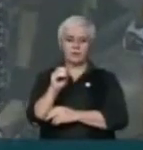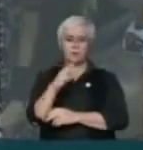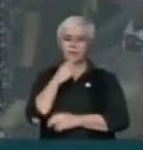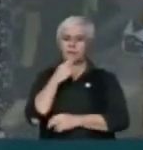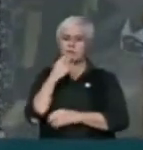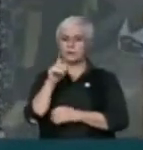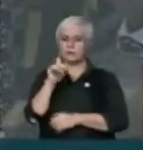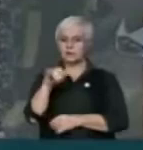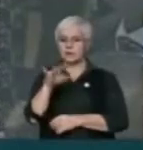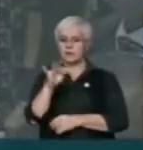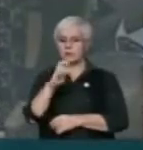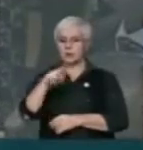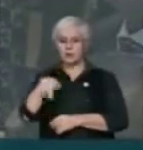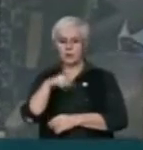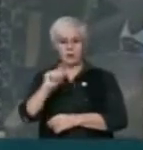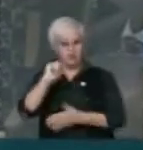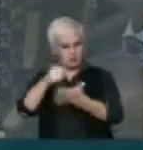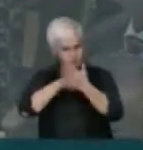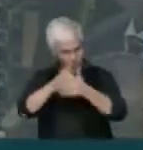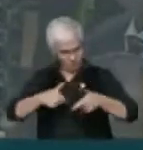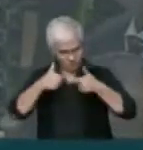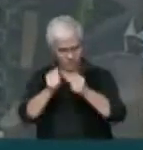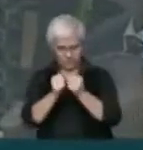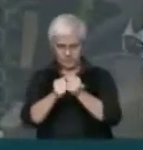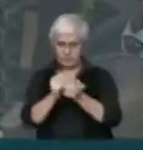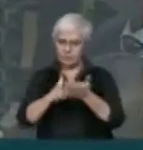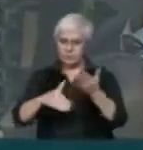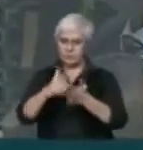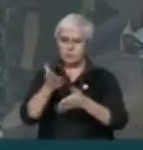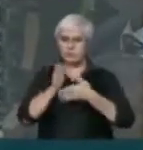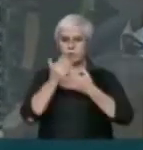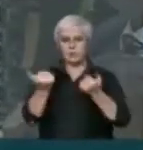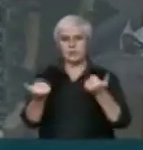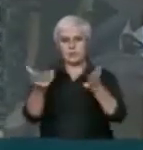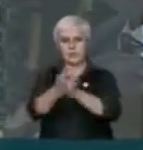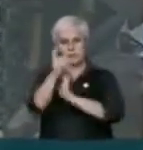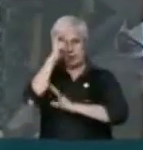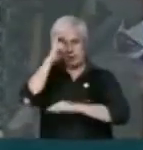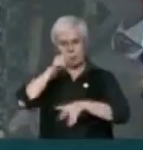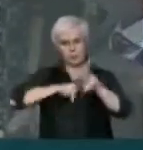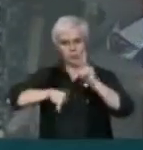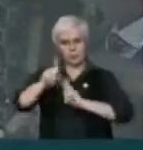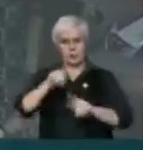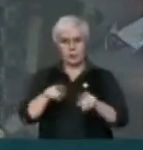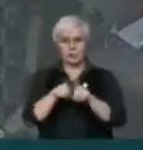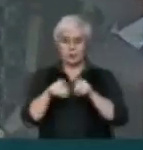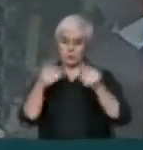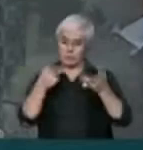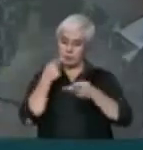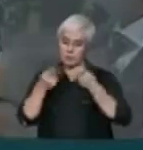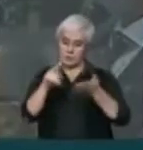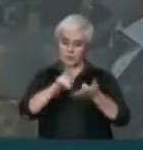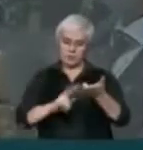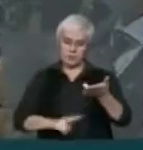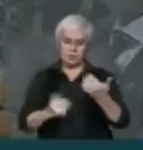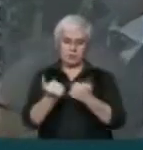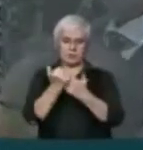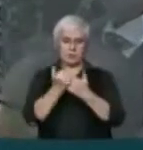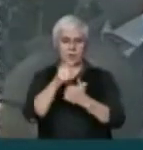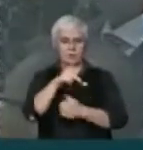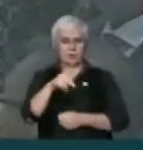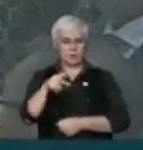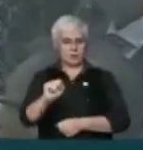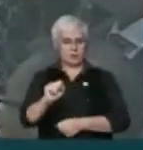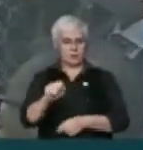abnegado, dedicado na linha daqueles que querem oferecer cultura ao povo e sobretudo aqui estamos falando em nome da bancada do